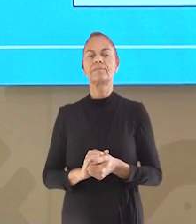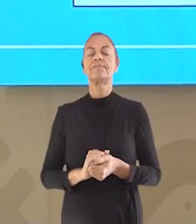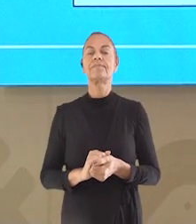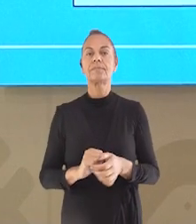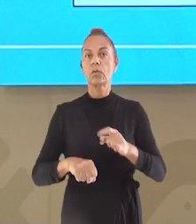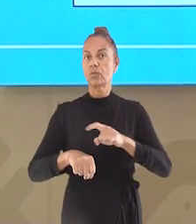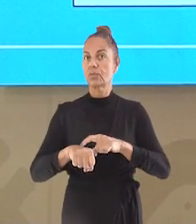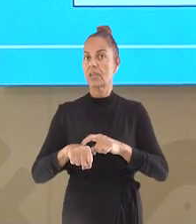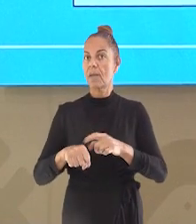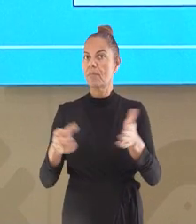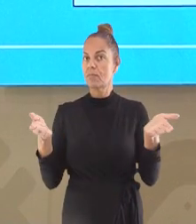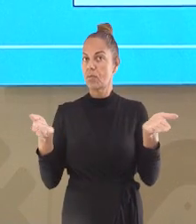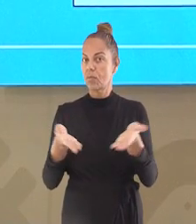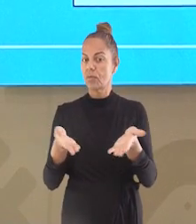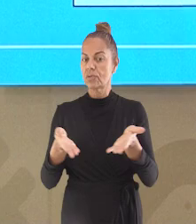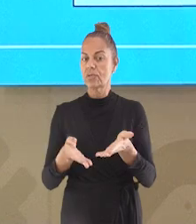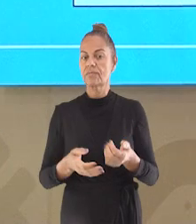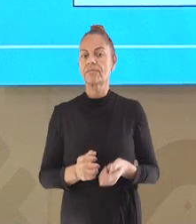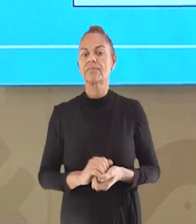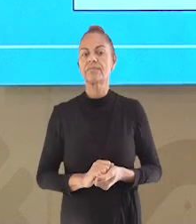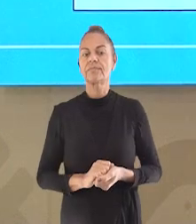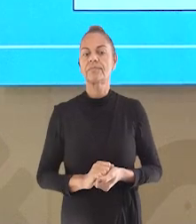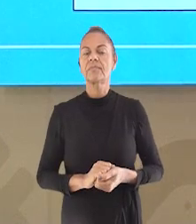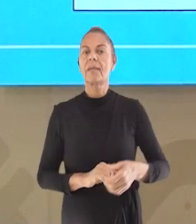fica assim, presente do indicativo.